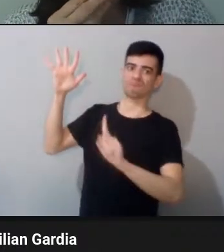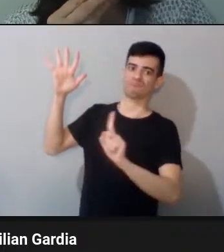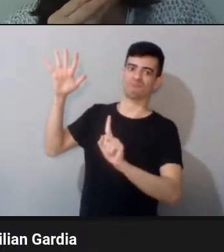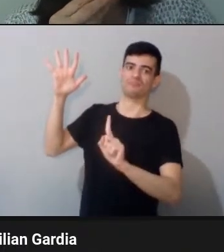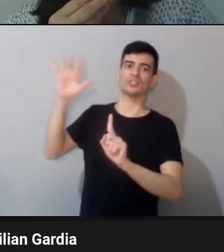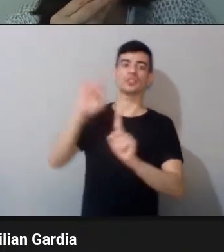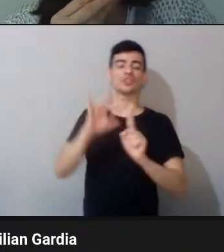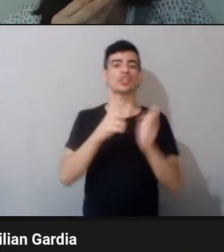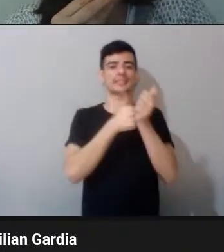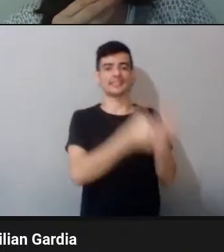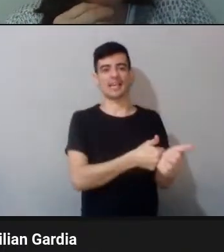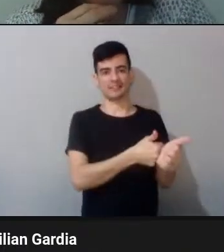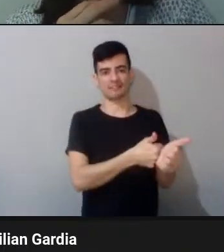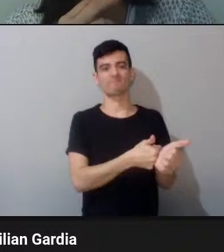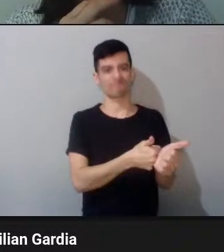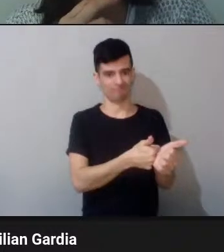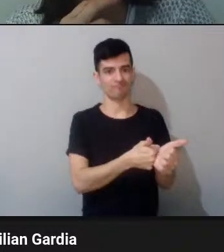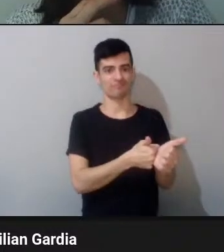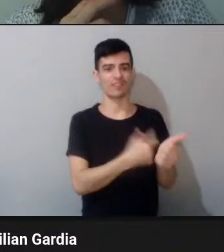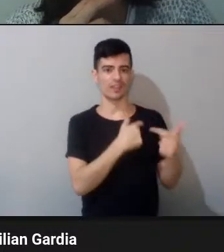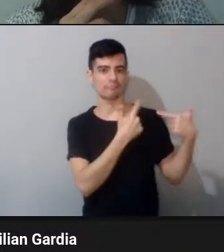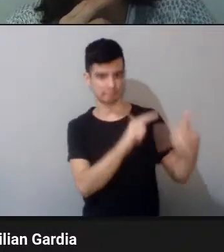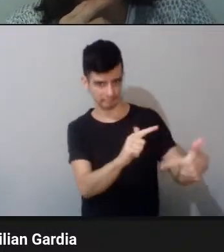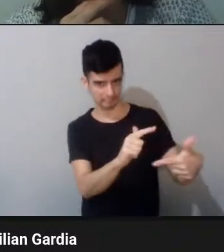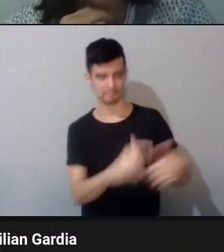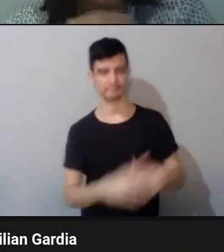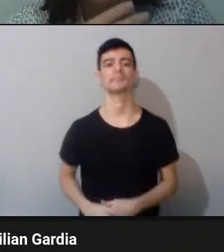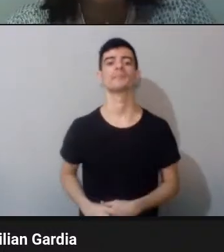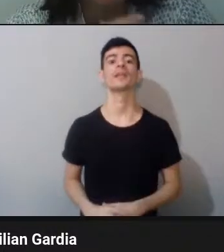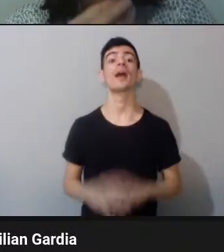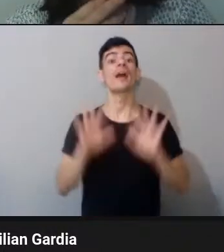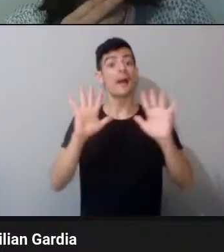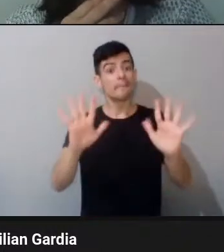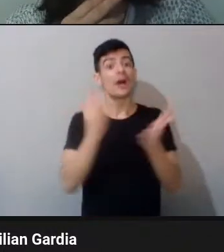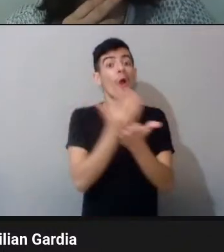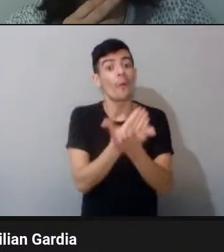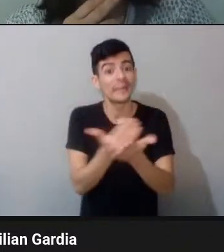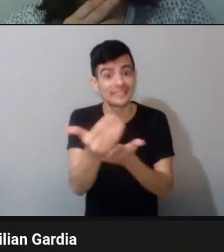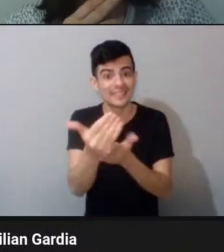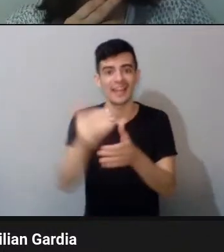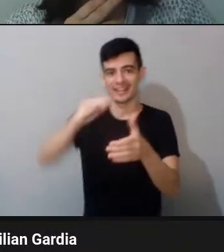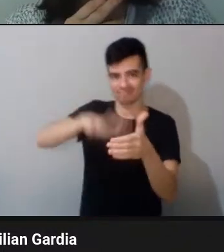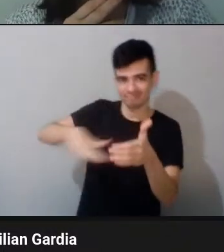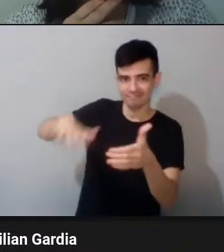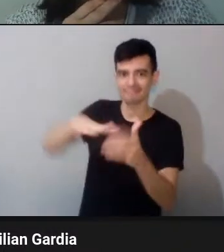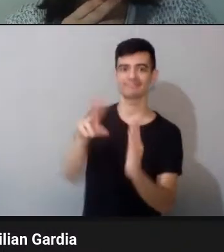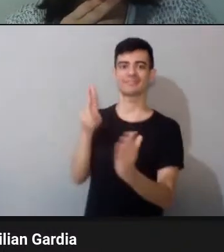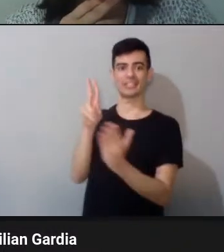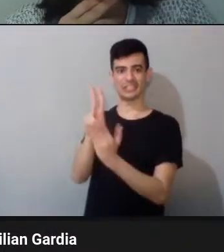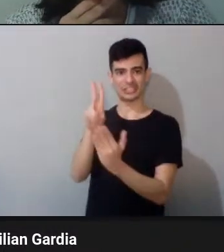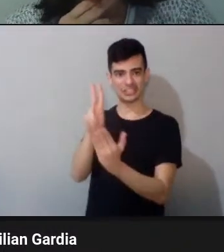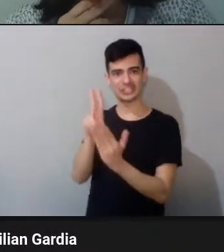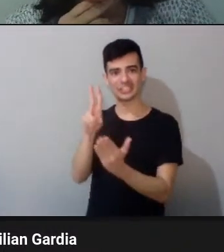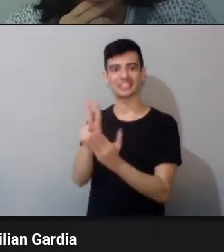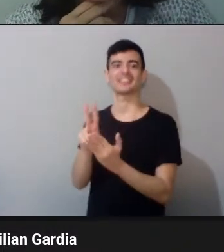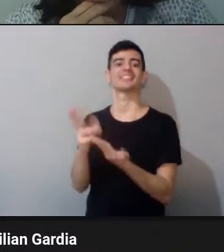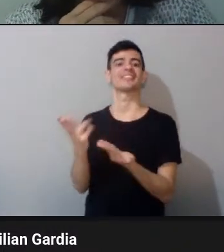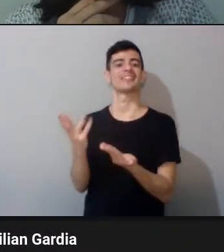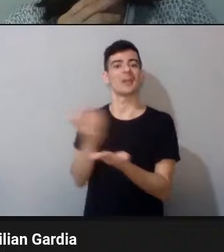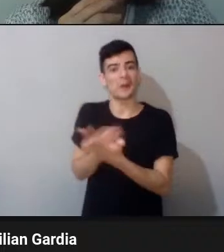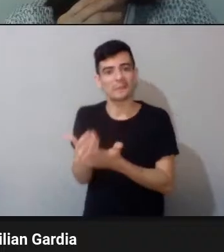ir à terra indígena e desenvolver trabalhos com professores de língua indígena,